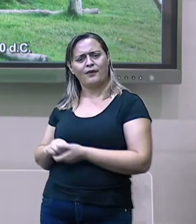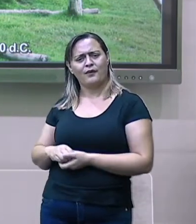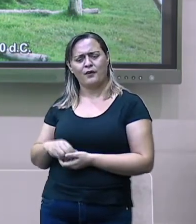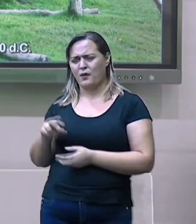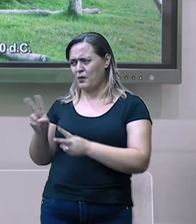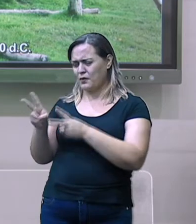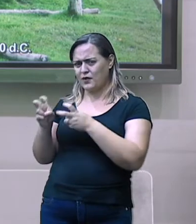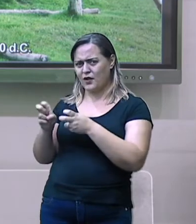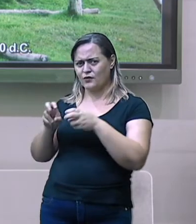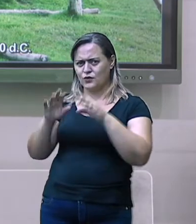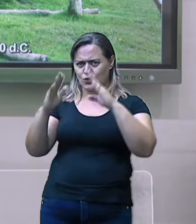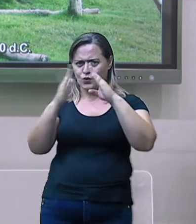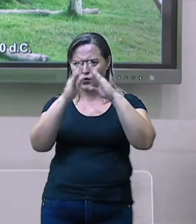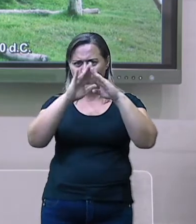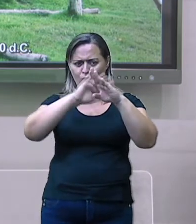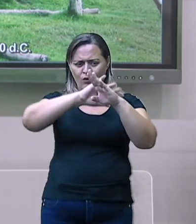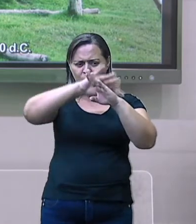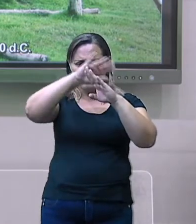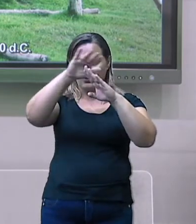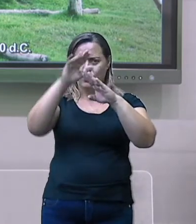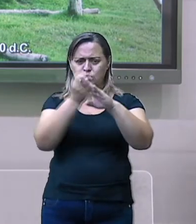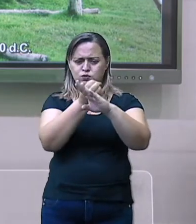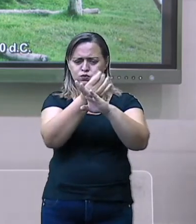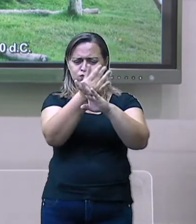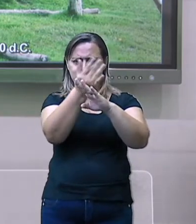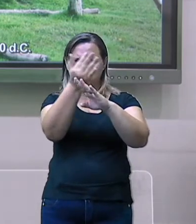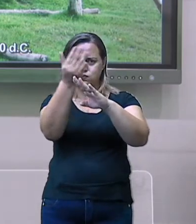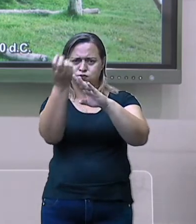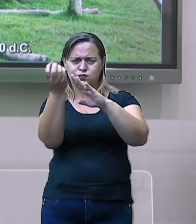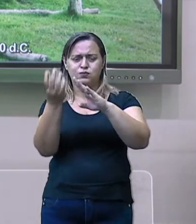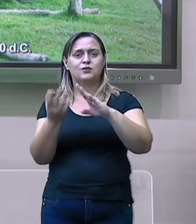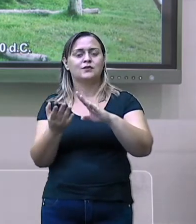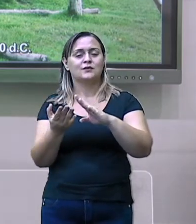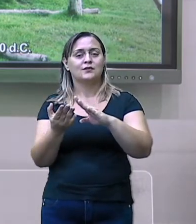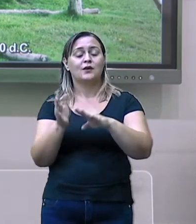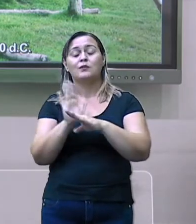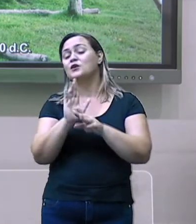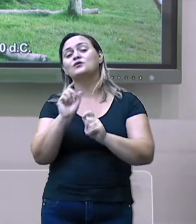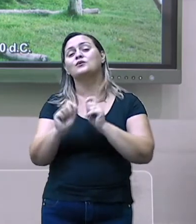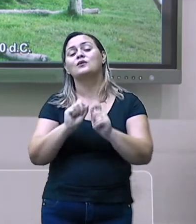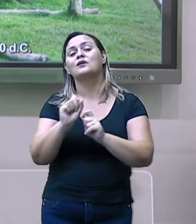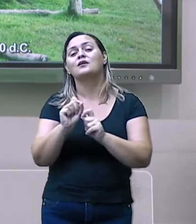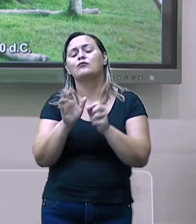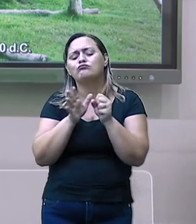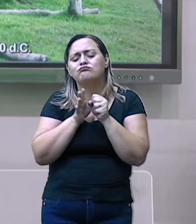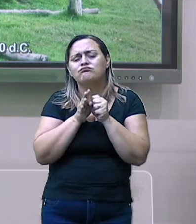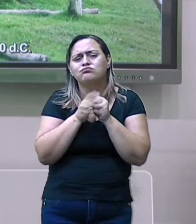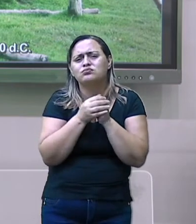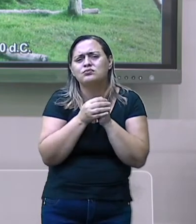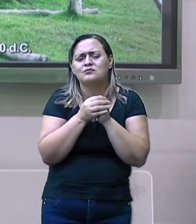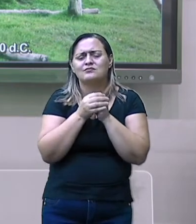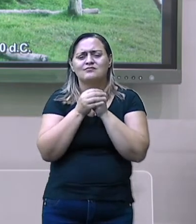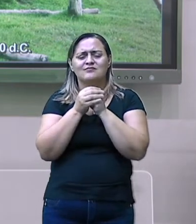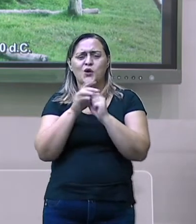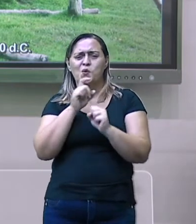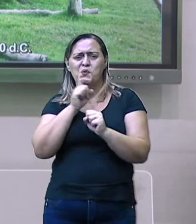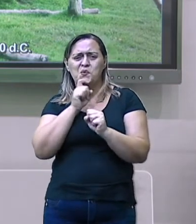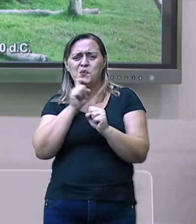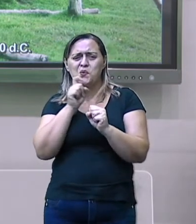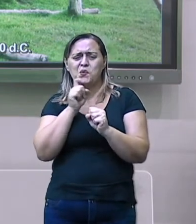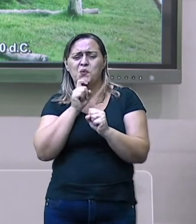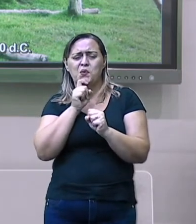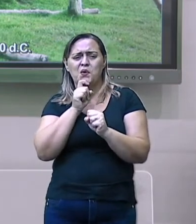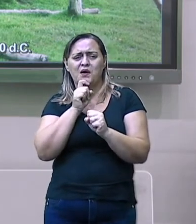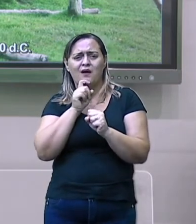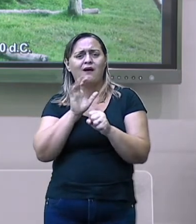observem nos telhados, é, inclusive, para ajudar a aquecer as residências.